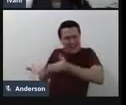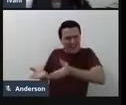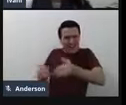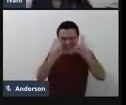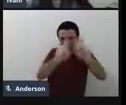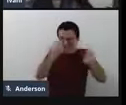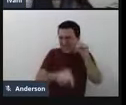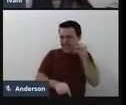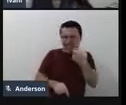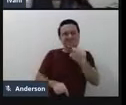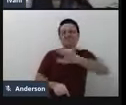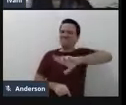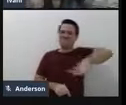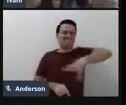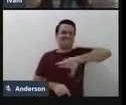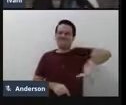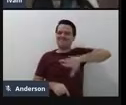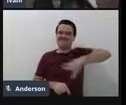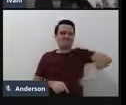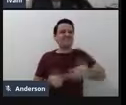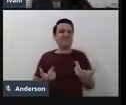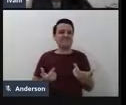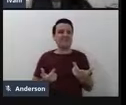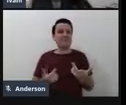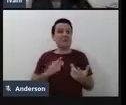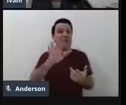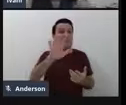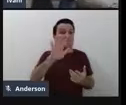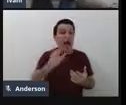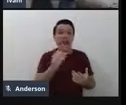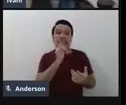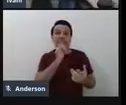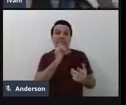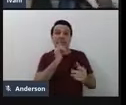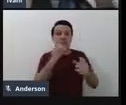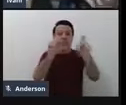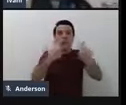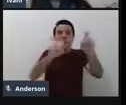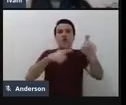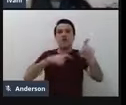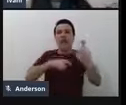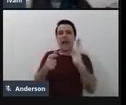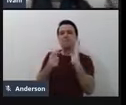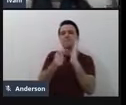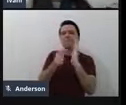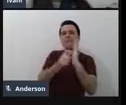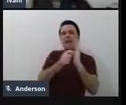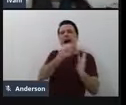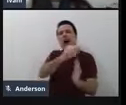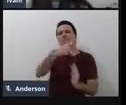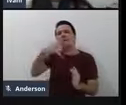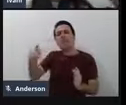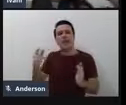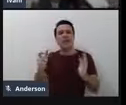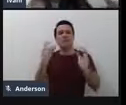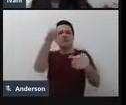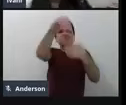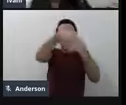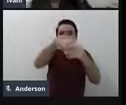passa a ser, mas é, talvez, aqueles aplicativos, aqueles hardwares que são